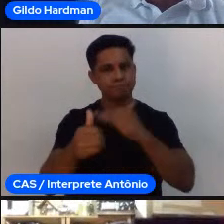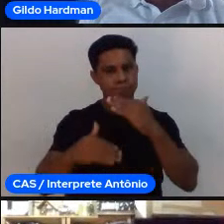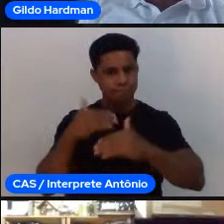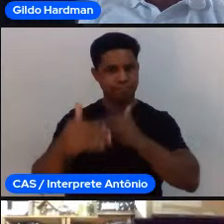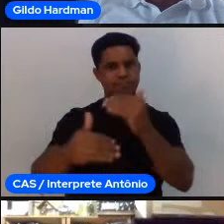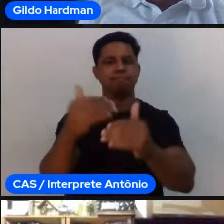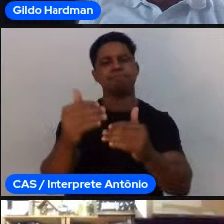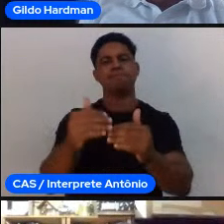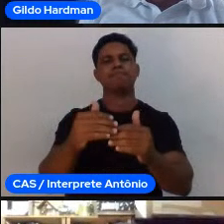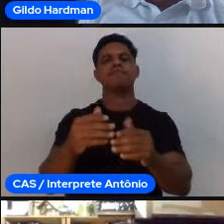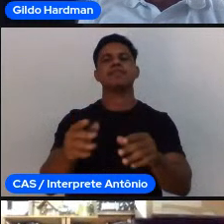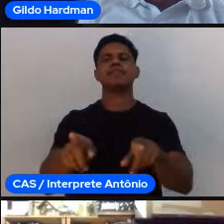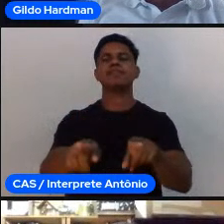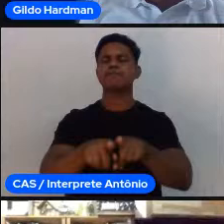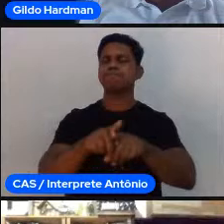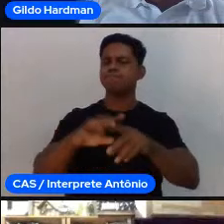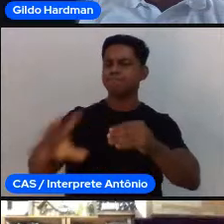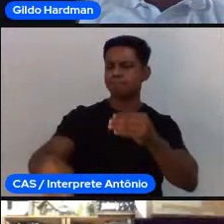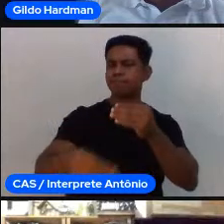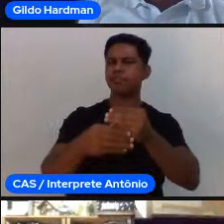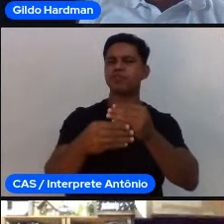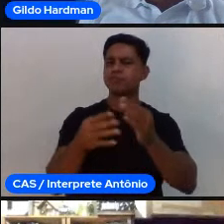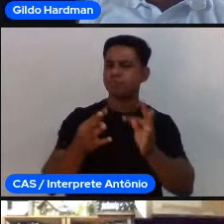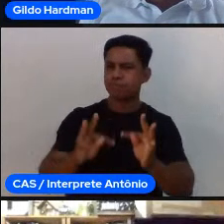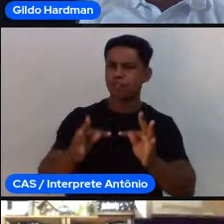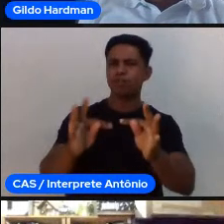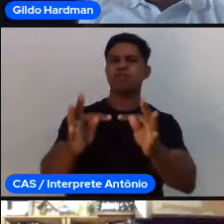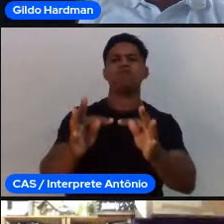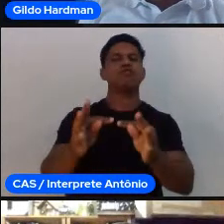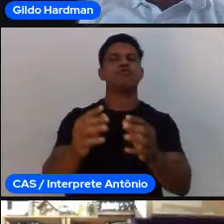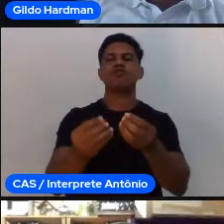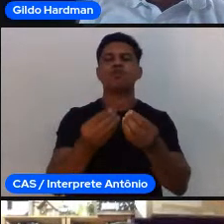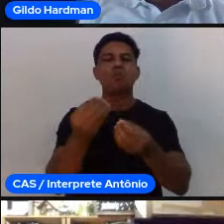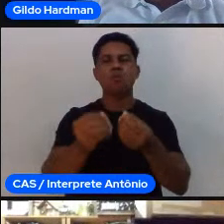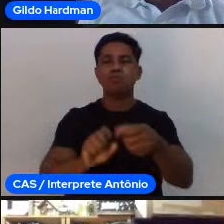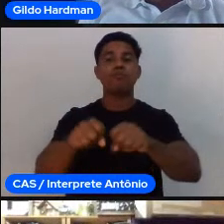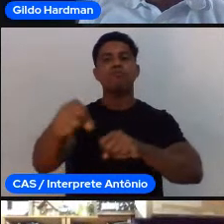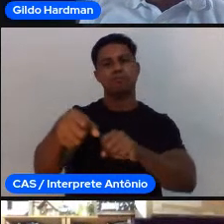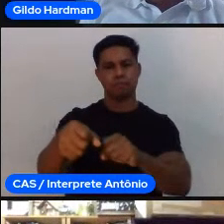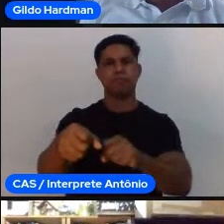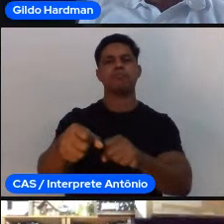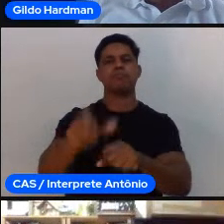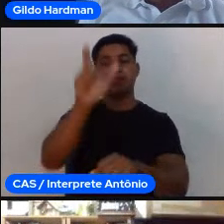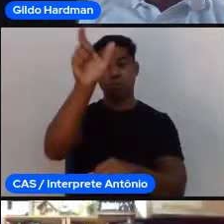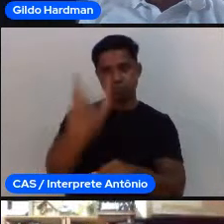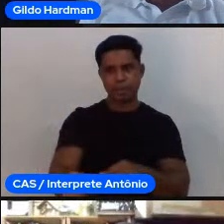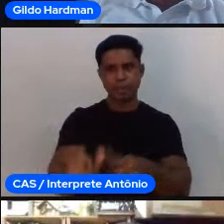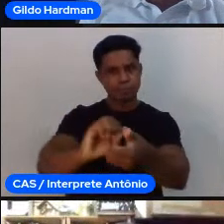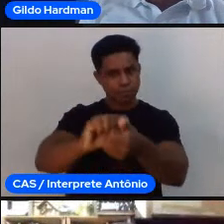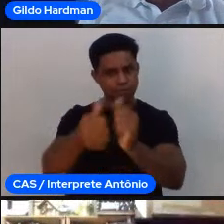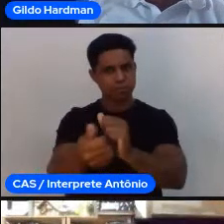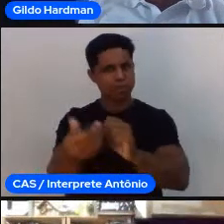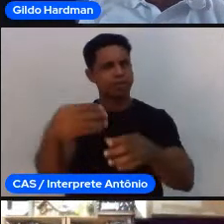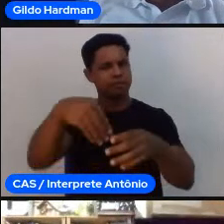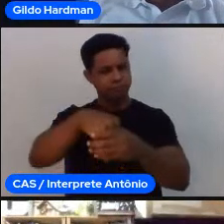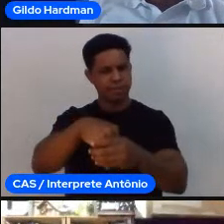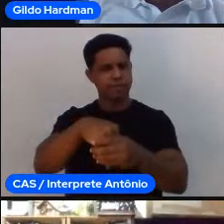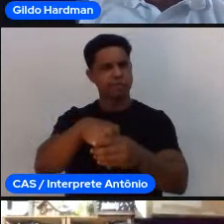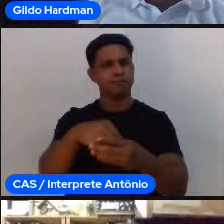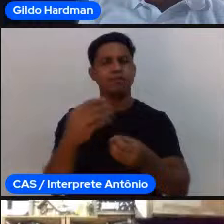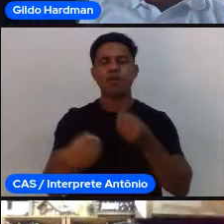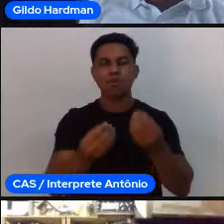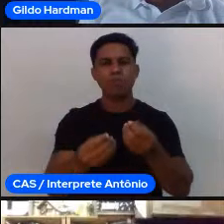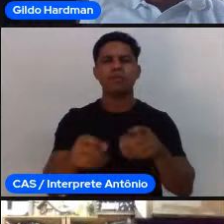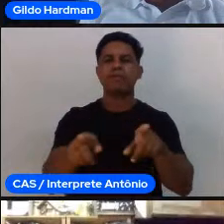metodologias, programas de formação de atletas, de treinadores e treinadoras, confederações, confederações, comitês olímpicos,